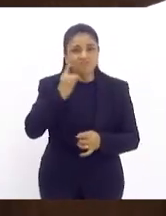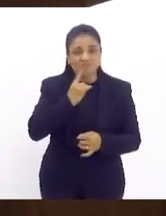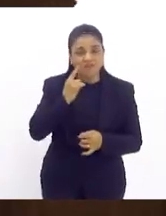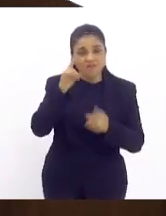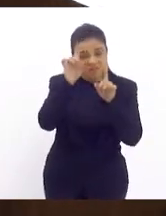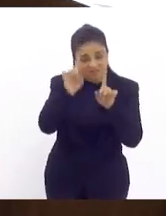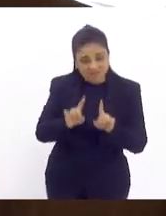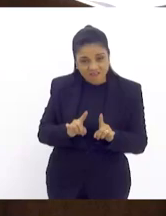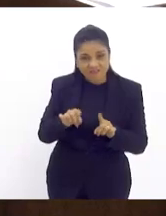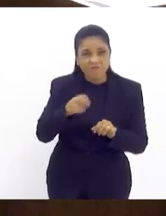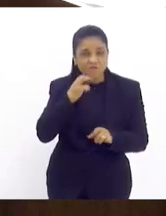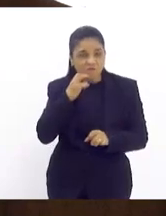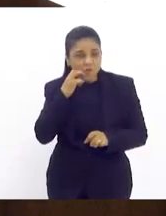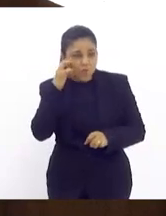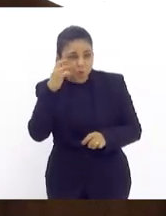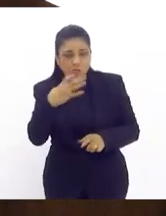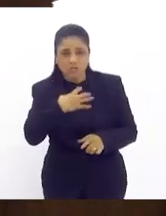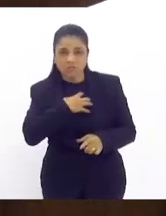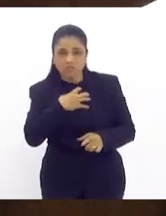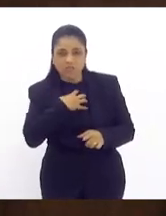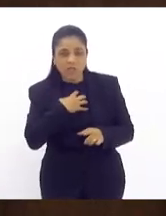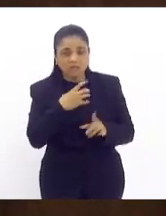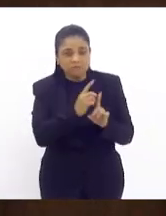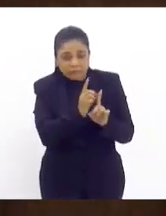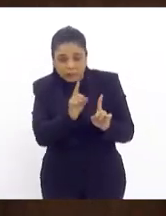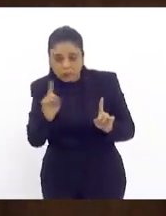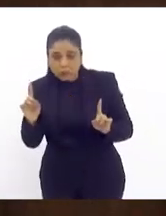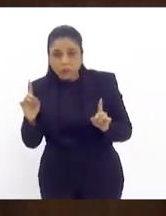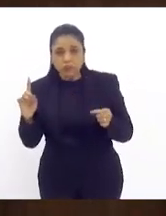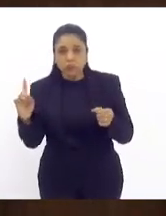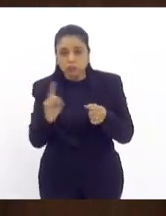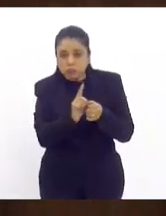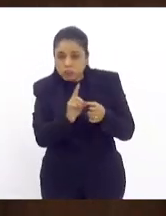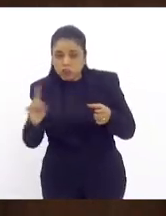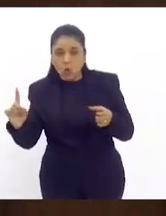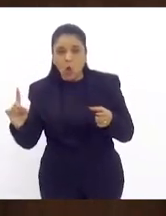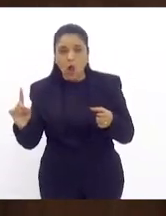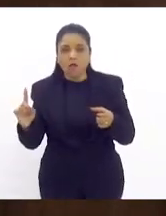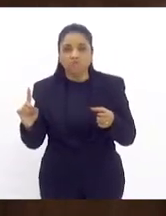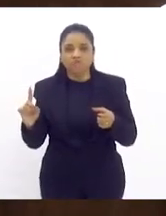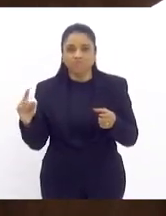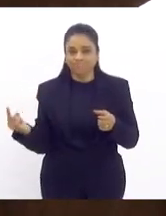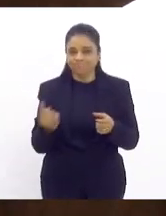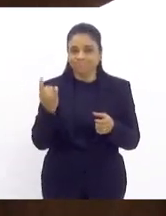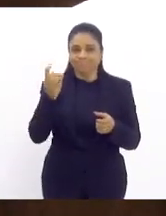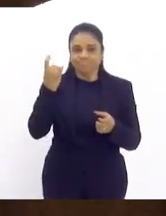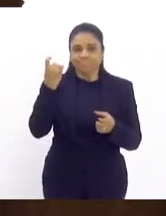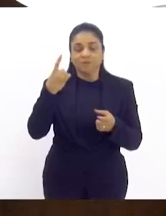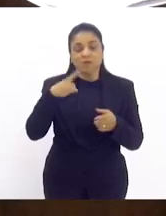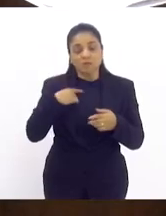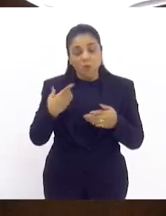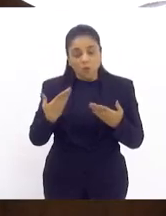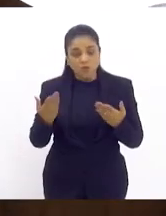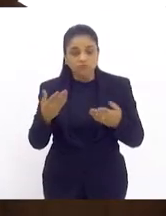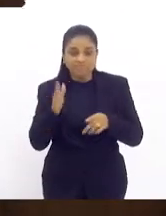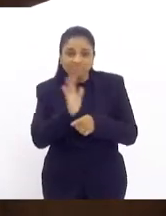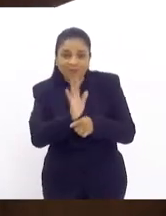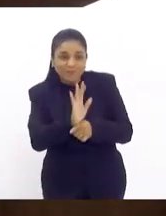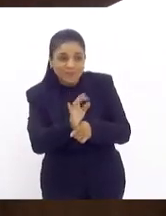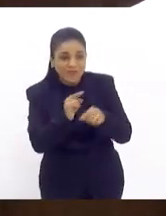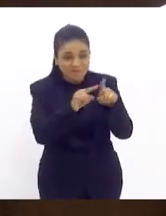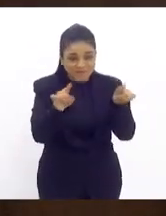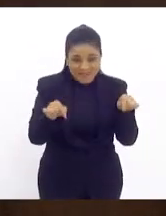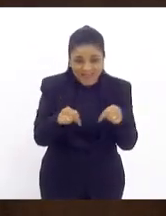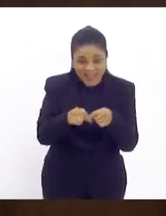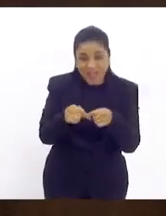causa muita vergonha que as pessoas ficam muito isoladas então é um momento de lazer é momento que a pessoa pode sair de casa é mais uma opção faz-se